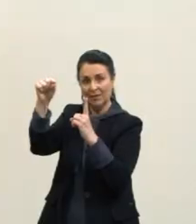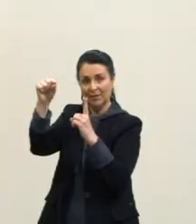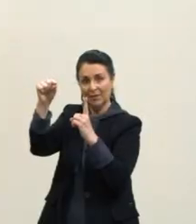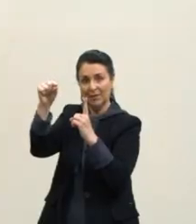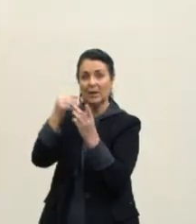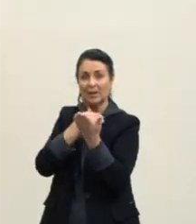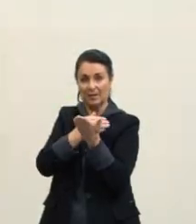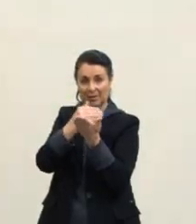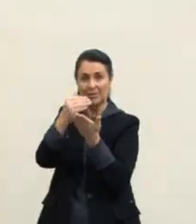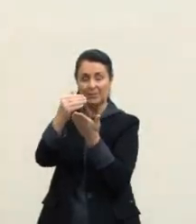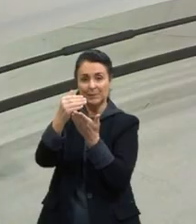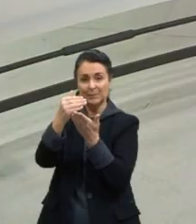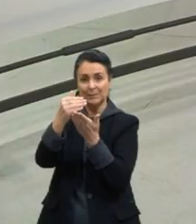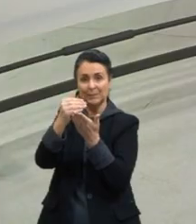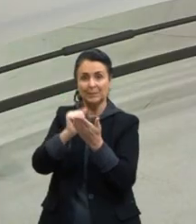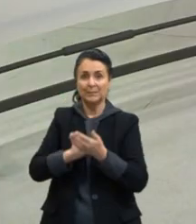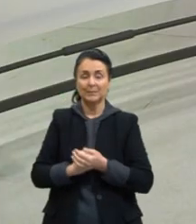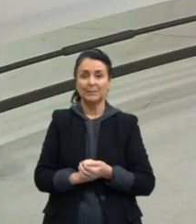folhas.